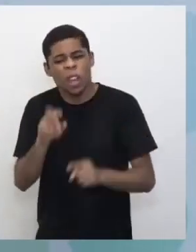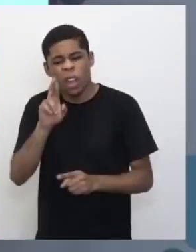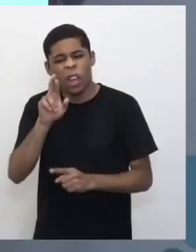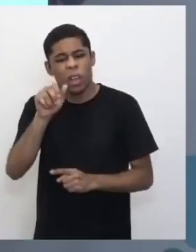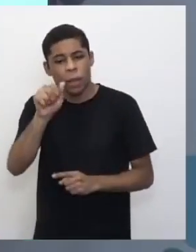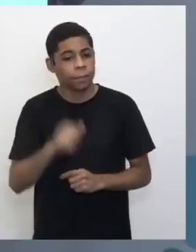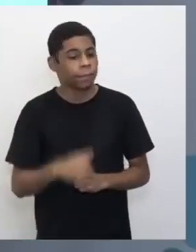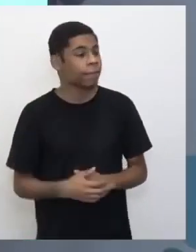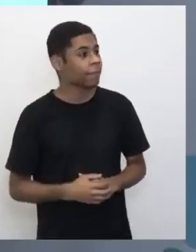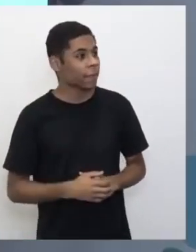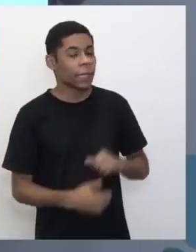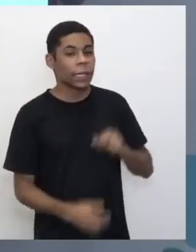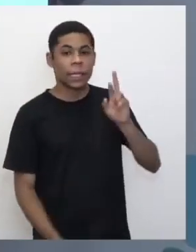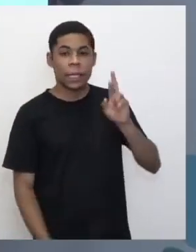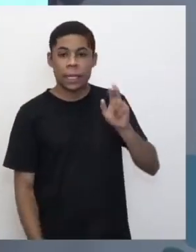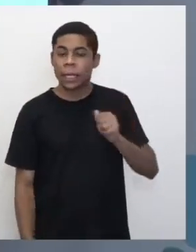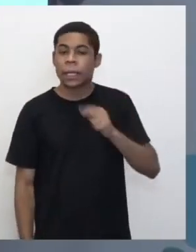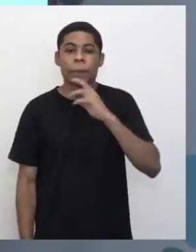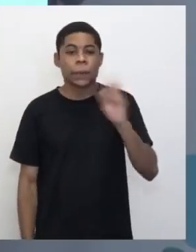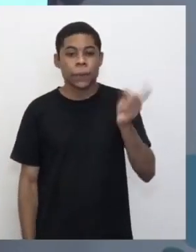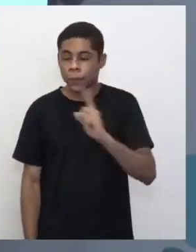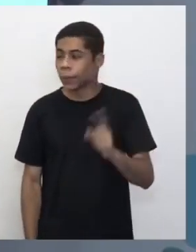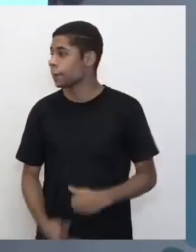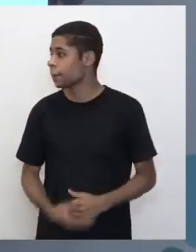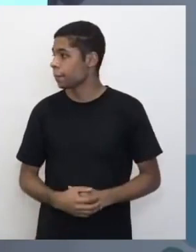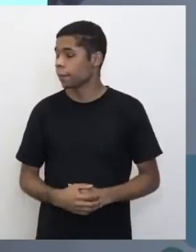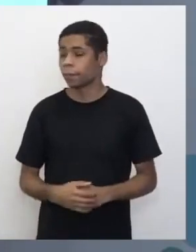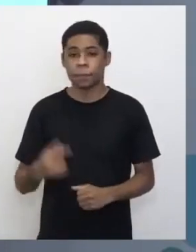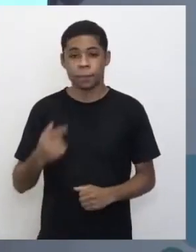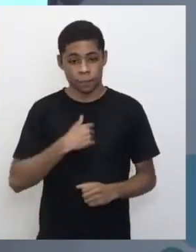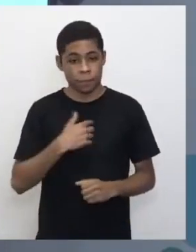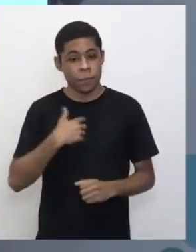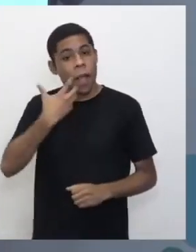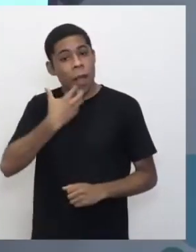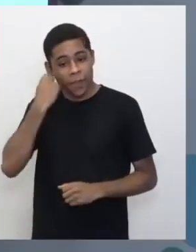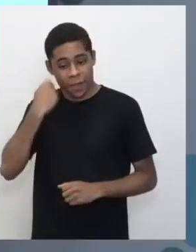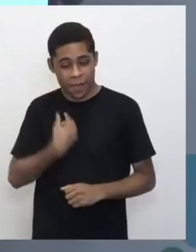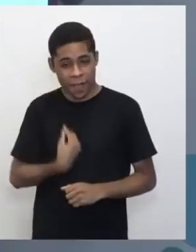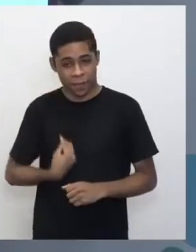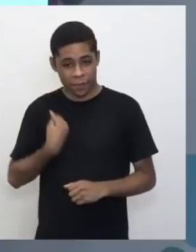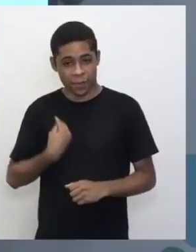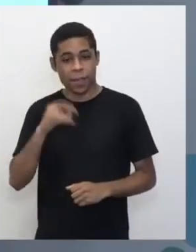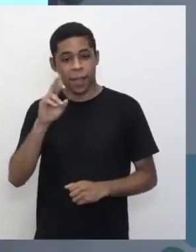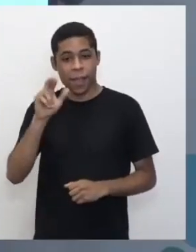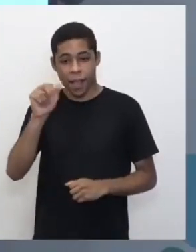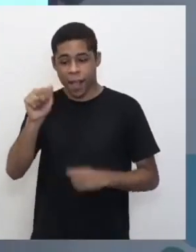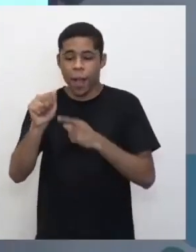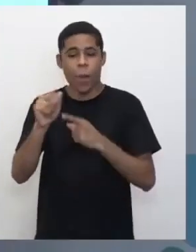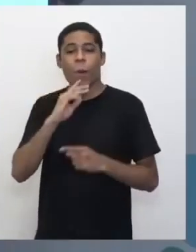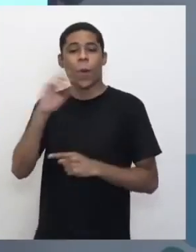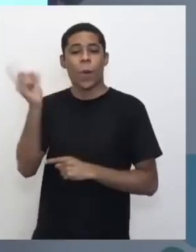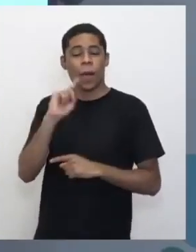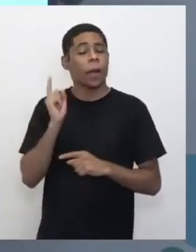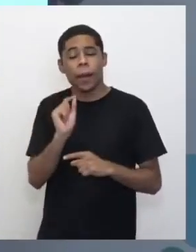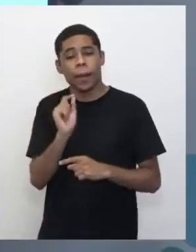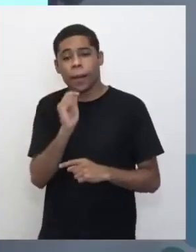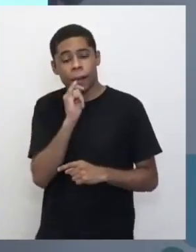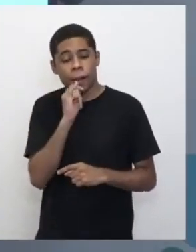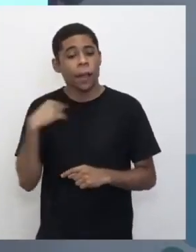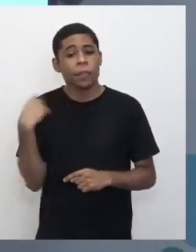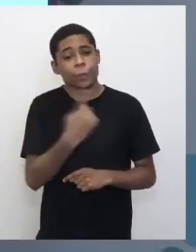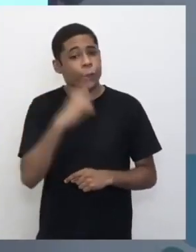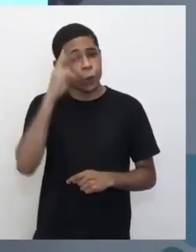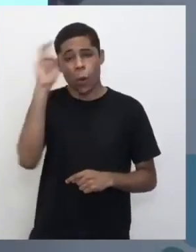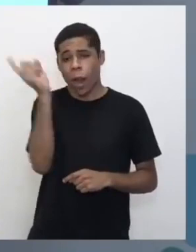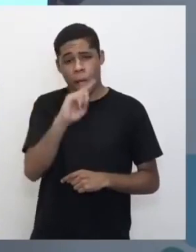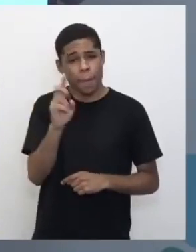É o mistério do R.A. desconhecido. Ok. Eu adotei isso para a minha vida agora, que é o mistério do R.A. desconhecido, que justamente a gente nunca lembra